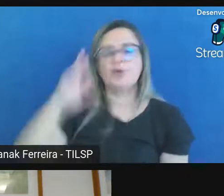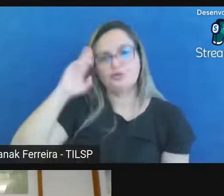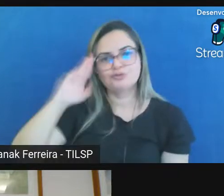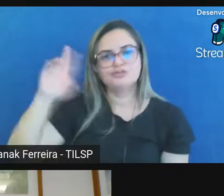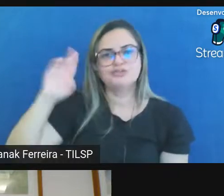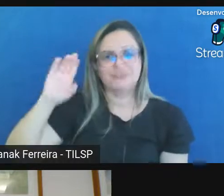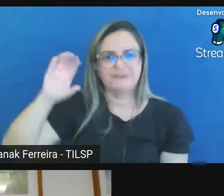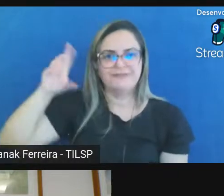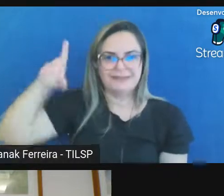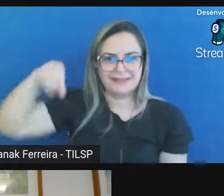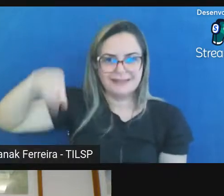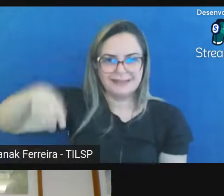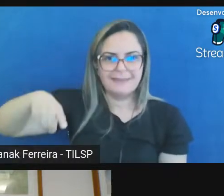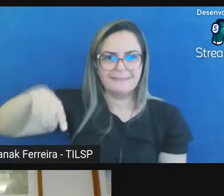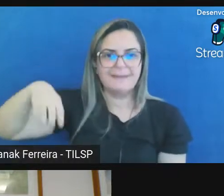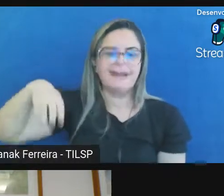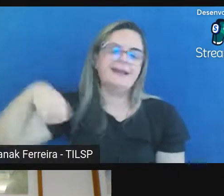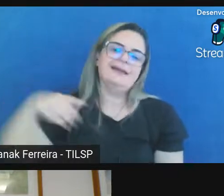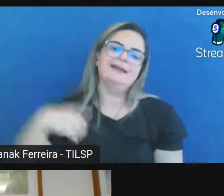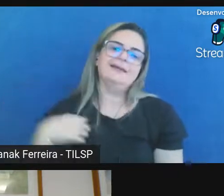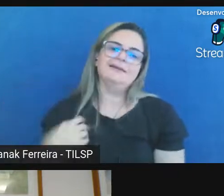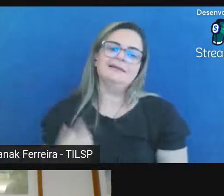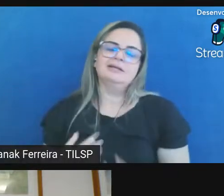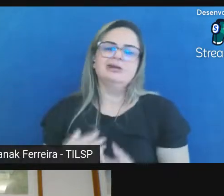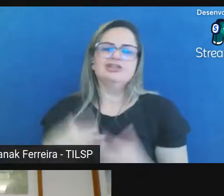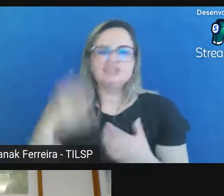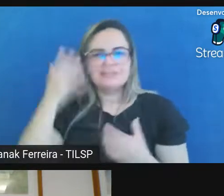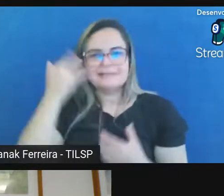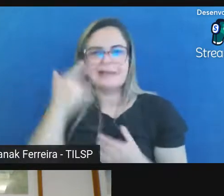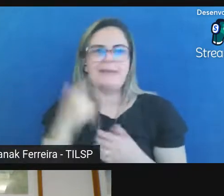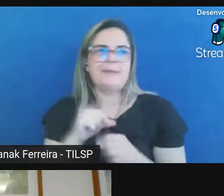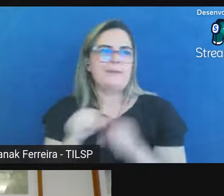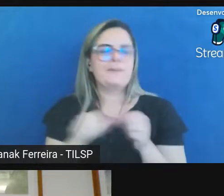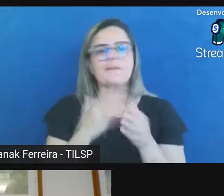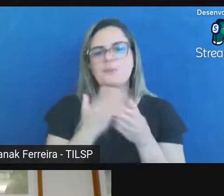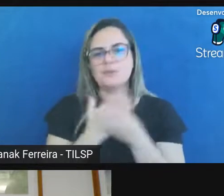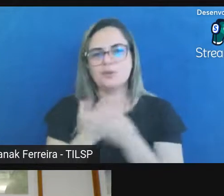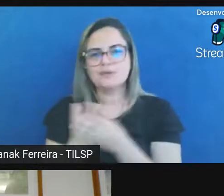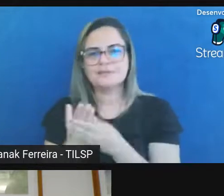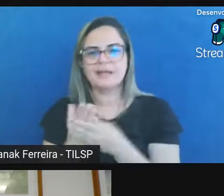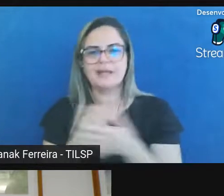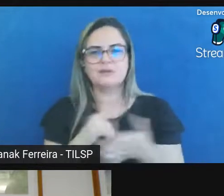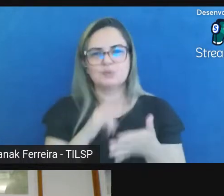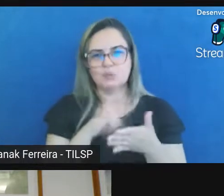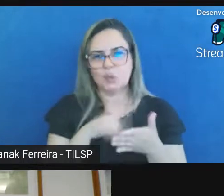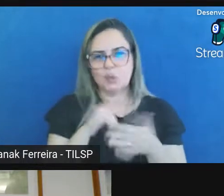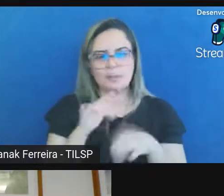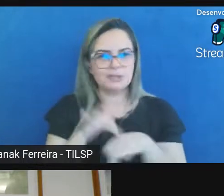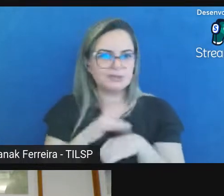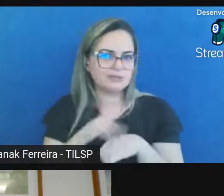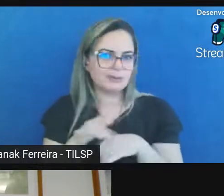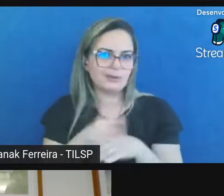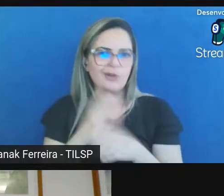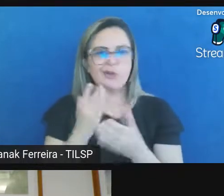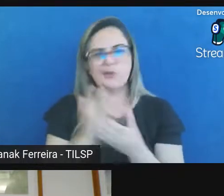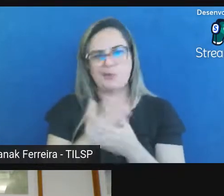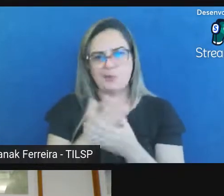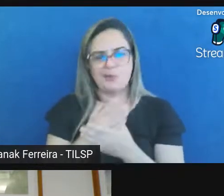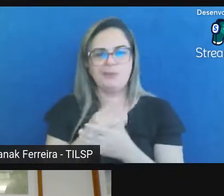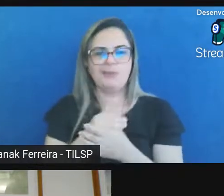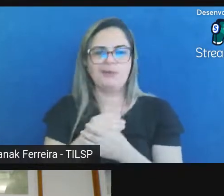universidade mexe bastante com processos e documentos digitais documentos digitalizados